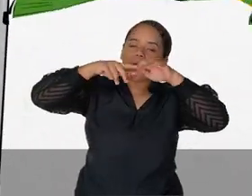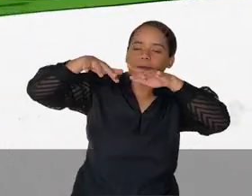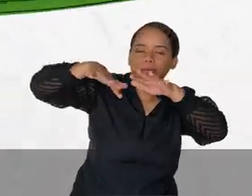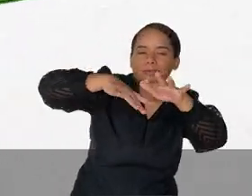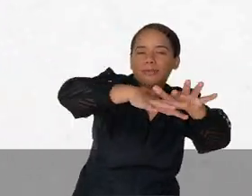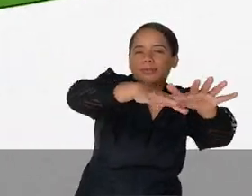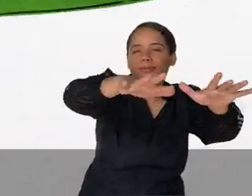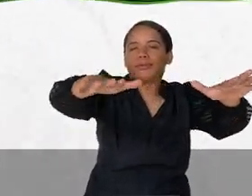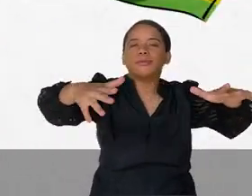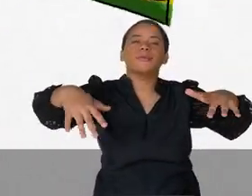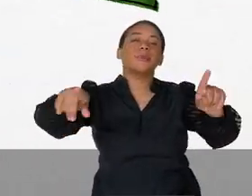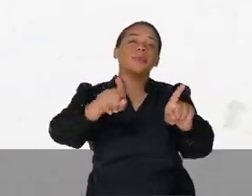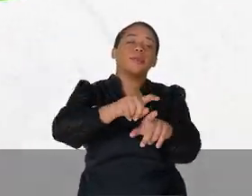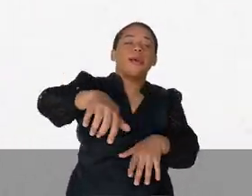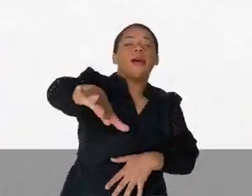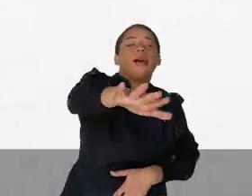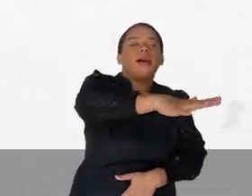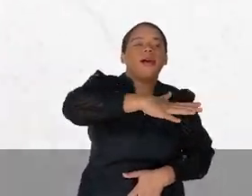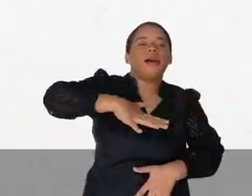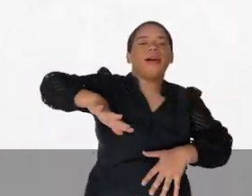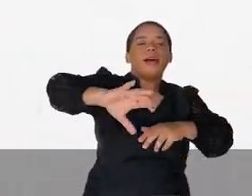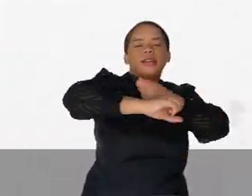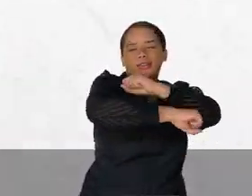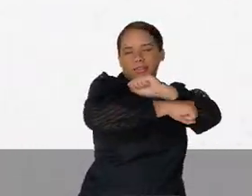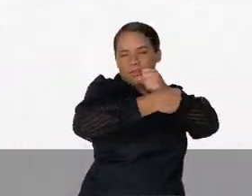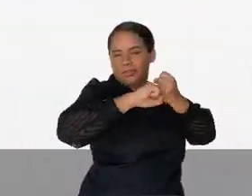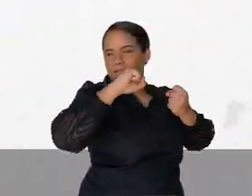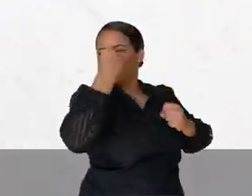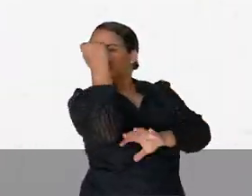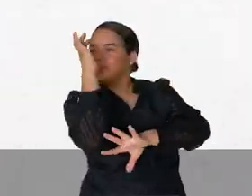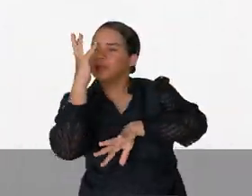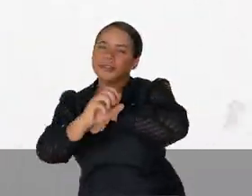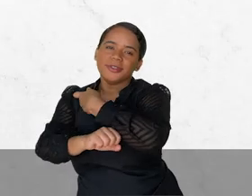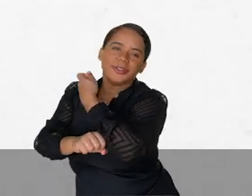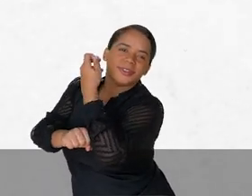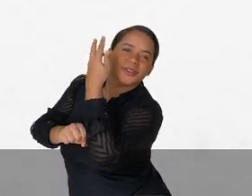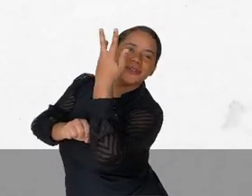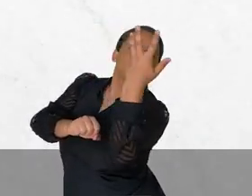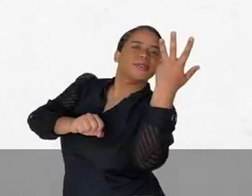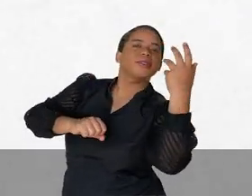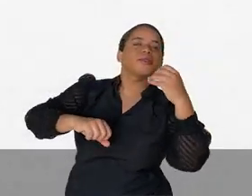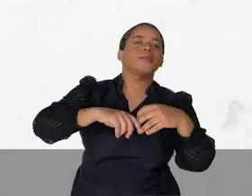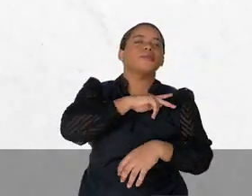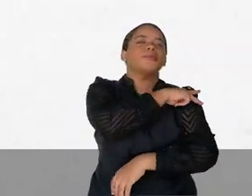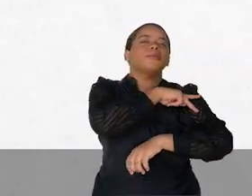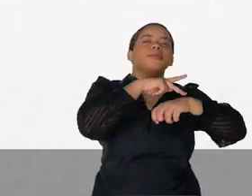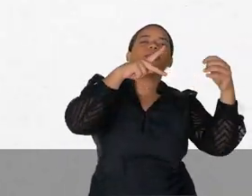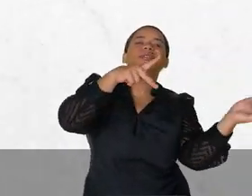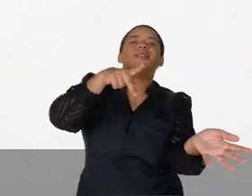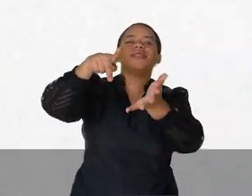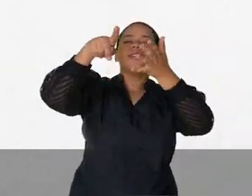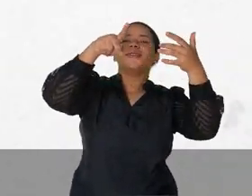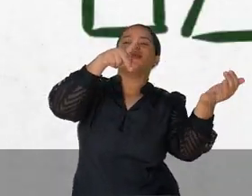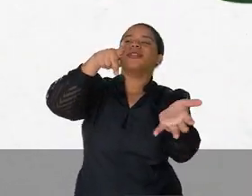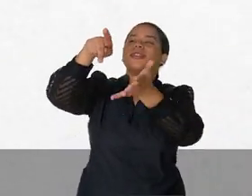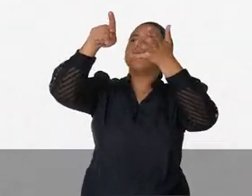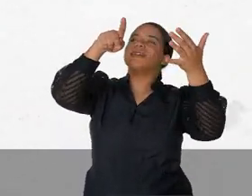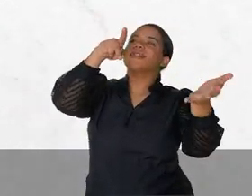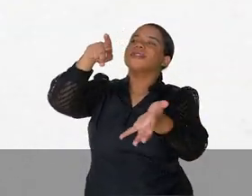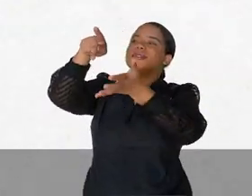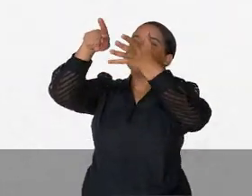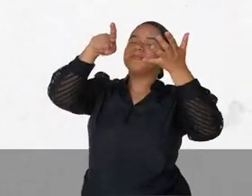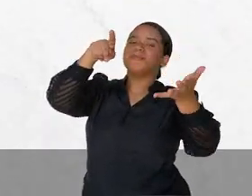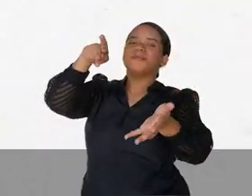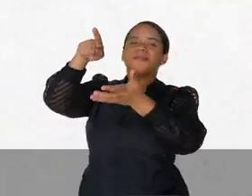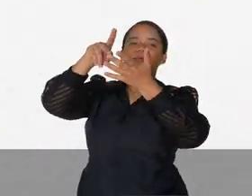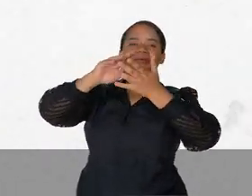pelas quebradas, pelas vazias e chamadas, teu canto de